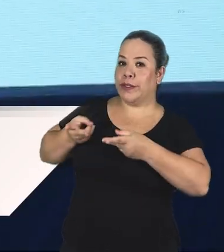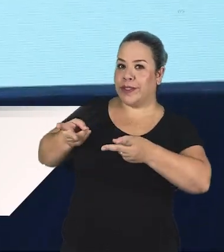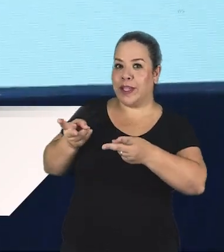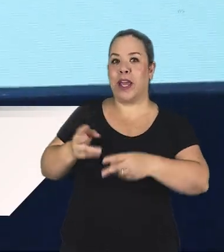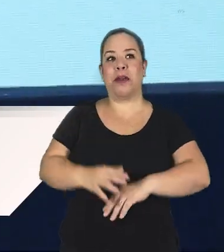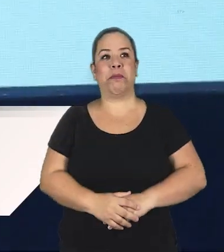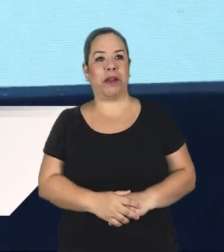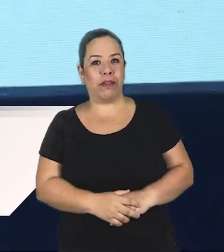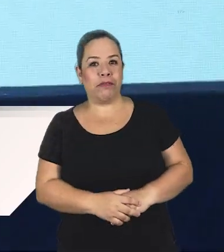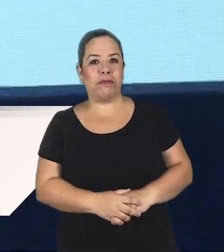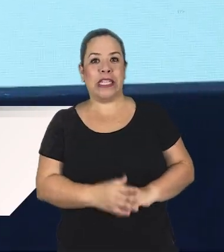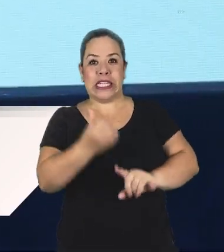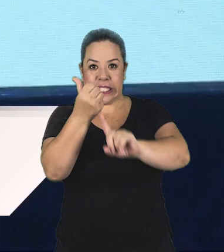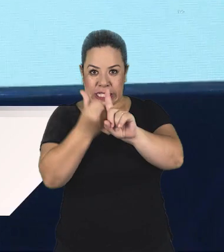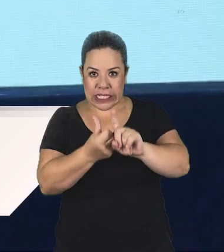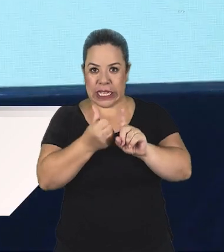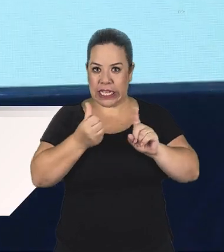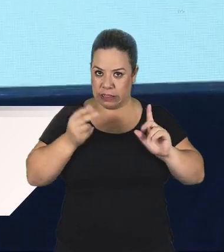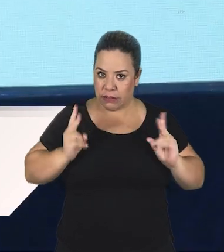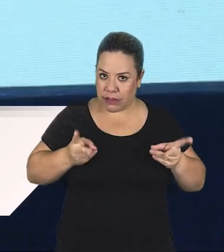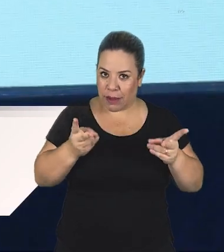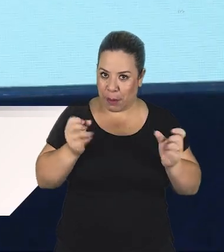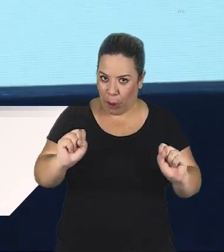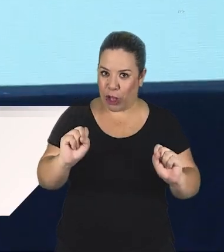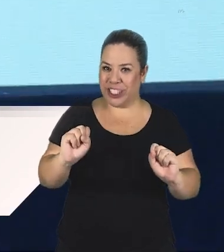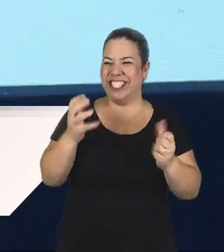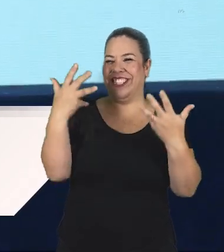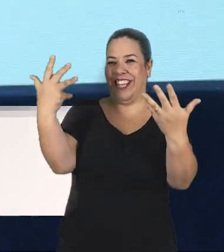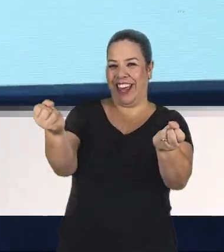Opa! De seis, seis meses, pode ser?